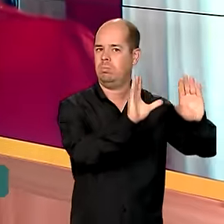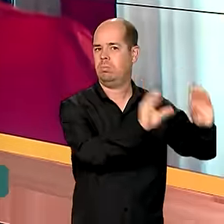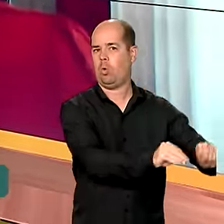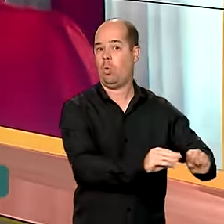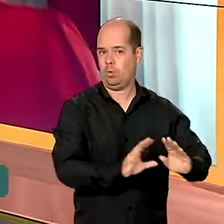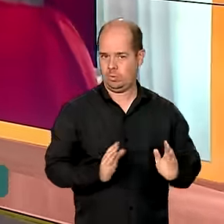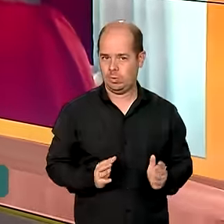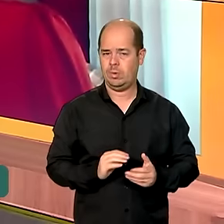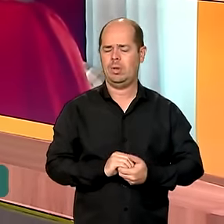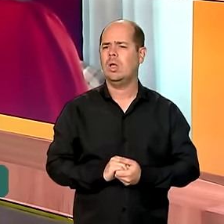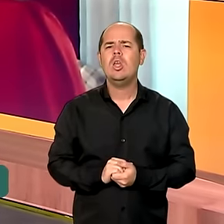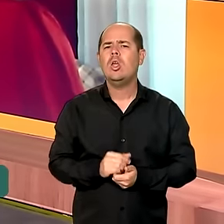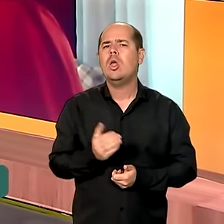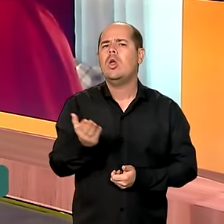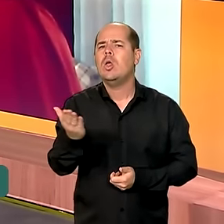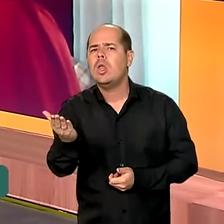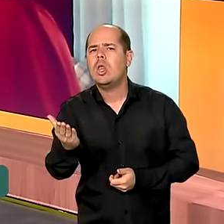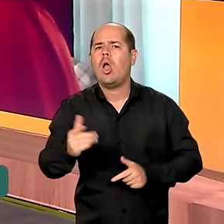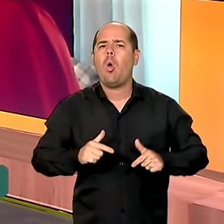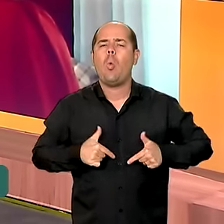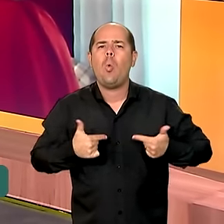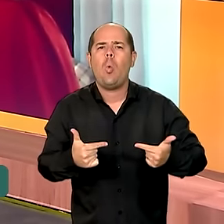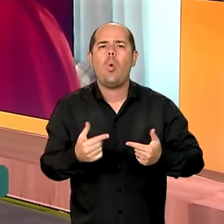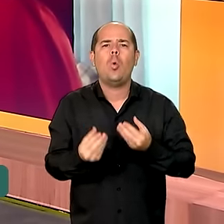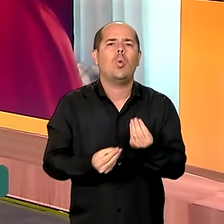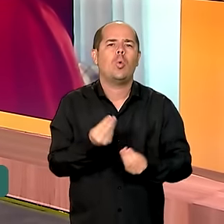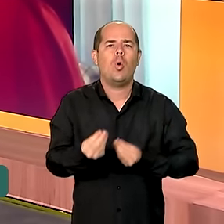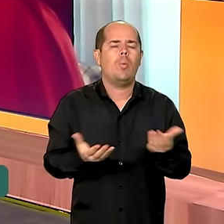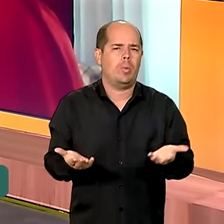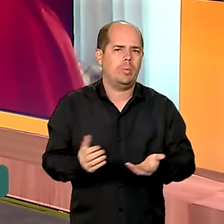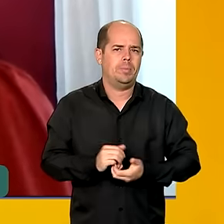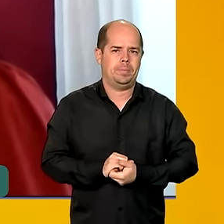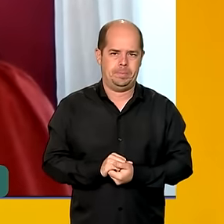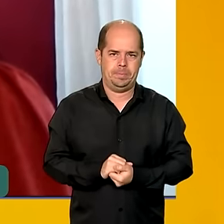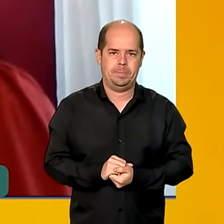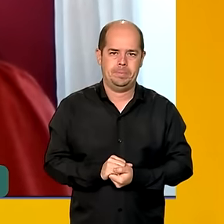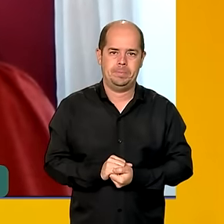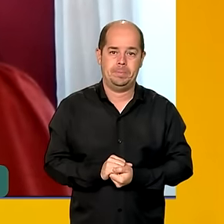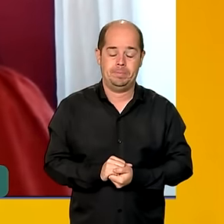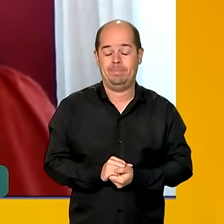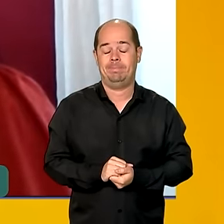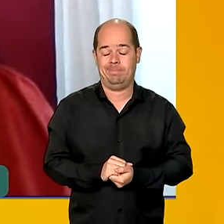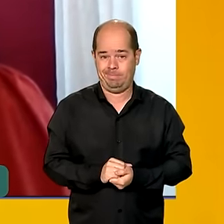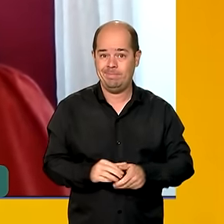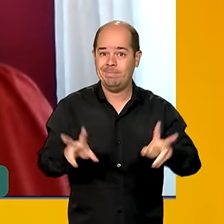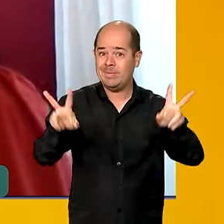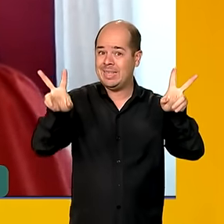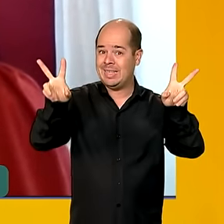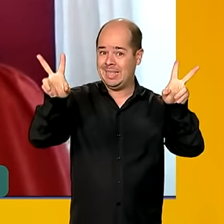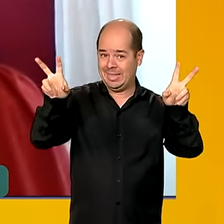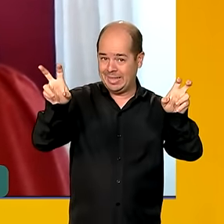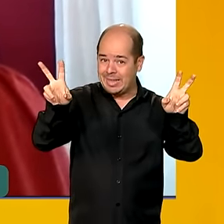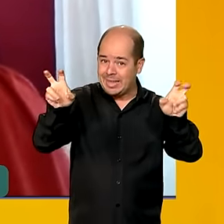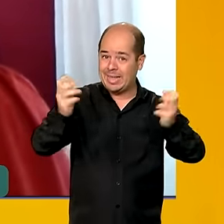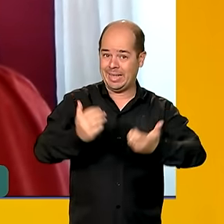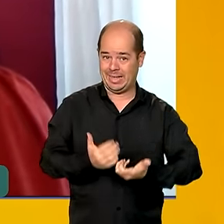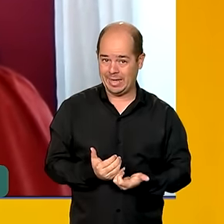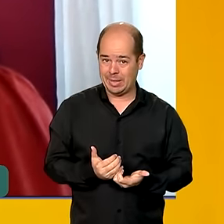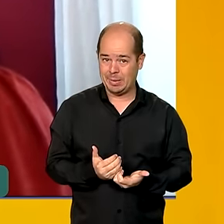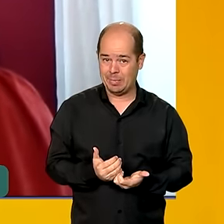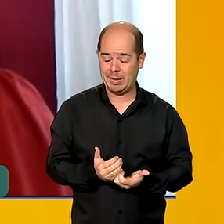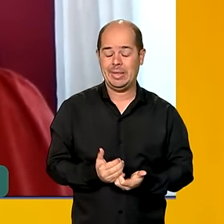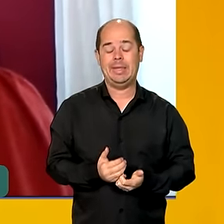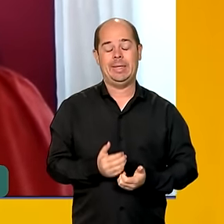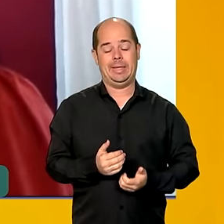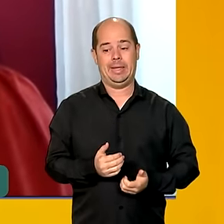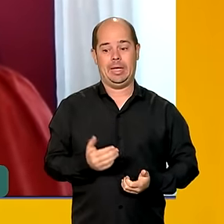delicado que a gente está passando? Vanessa, este tema, diante da gravidade que este tema apresenta,